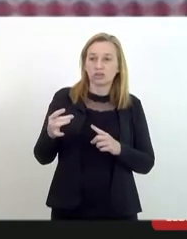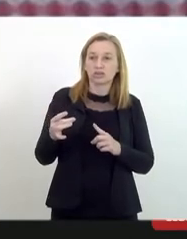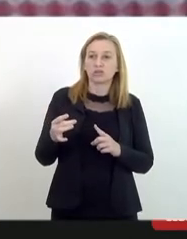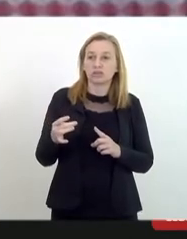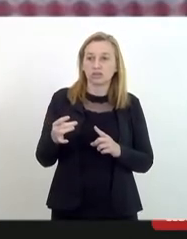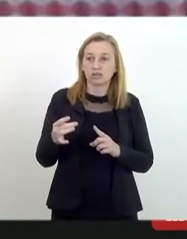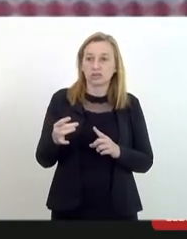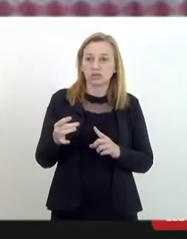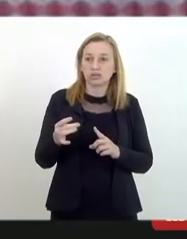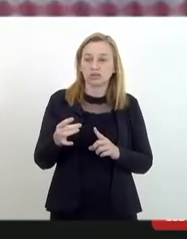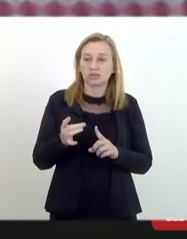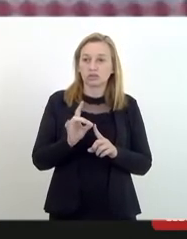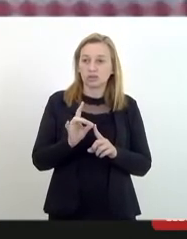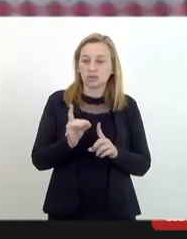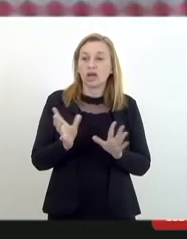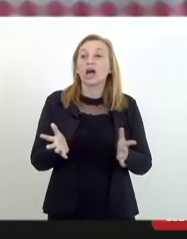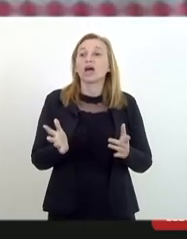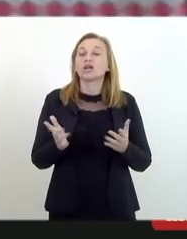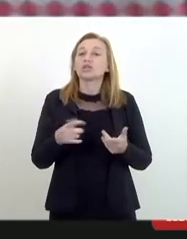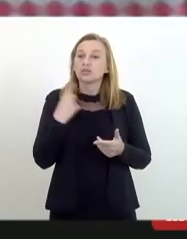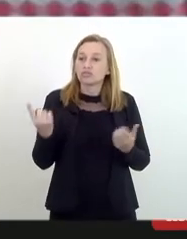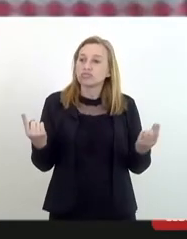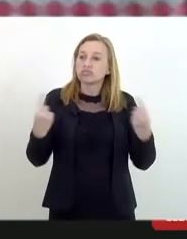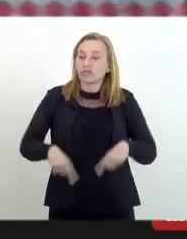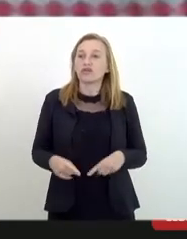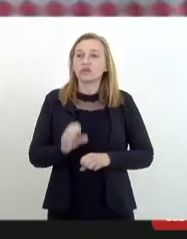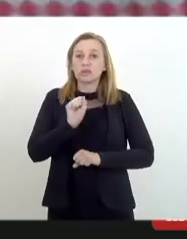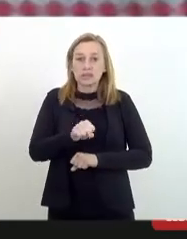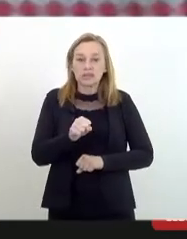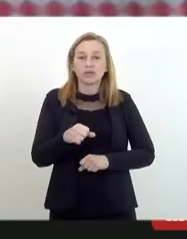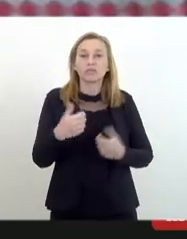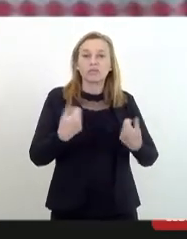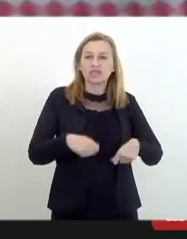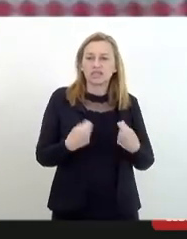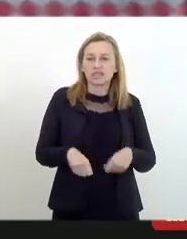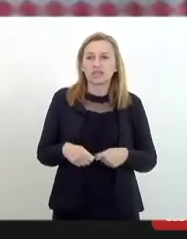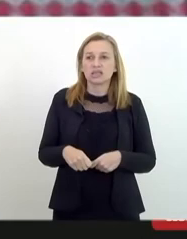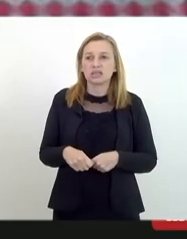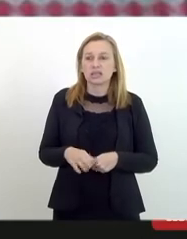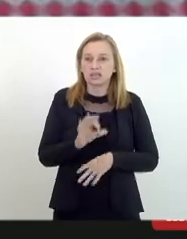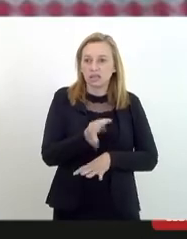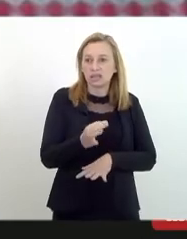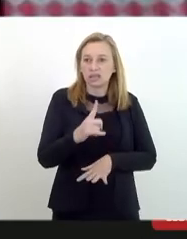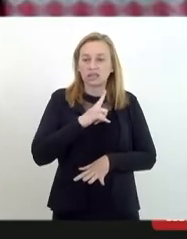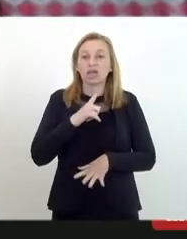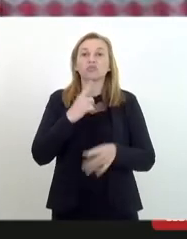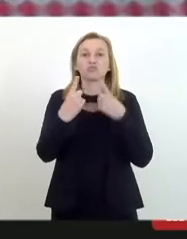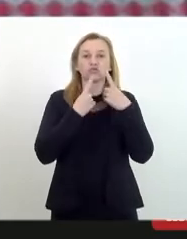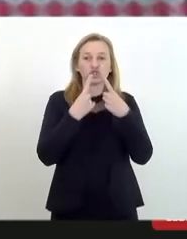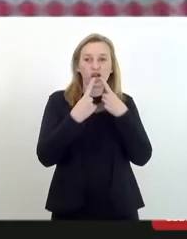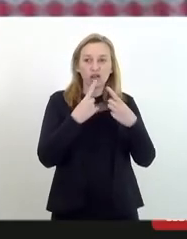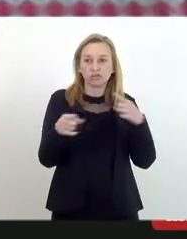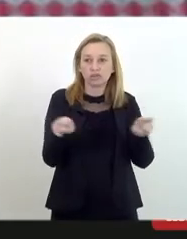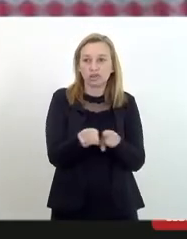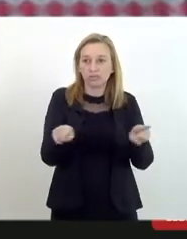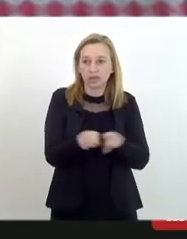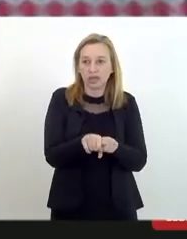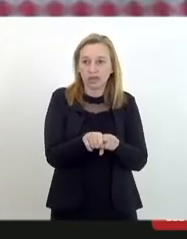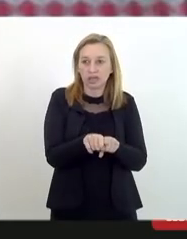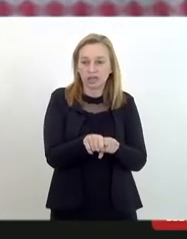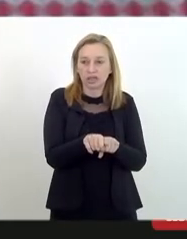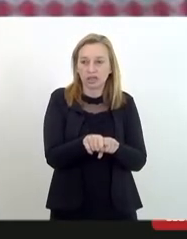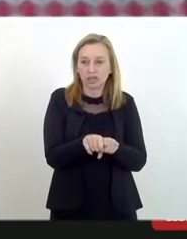de muitos desafios acho que a gente precisa garantir que haja um diálogo também com